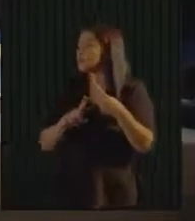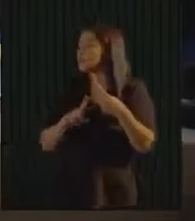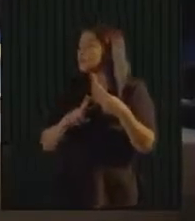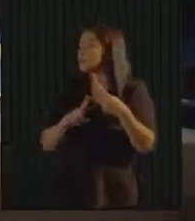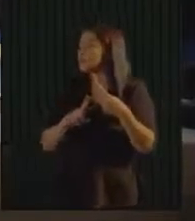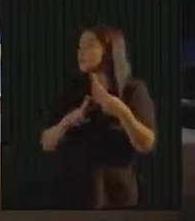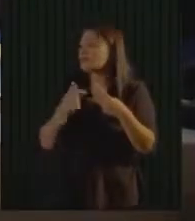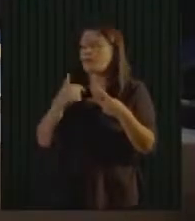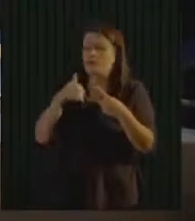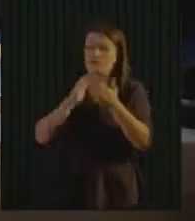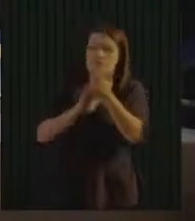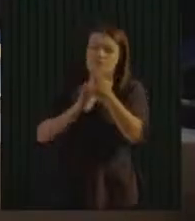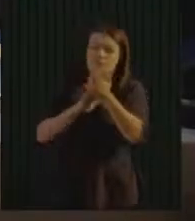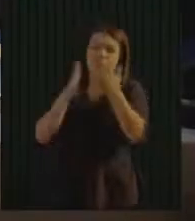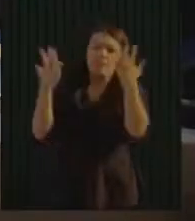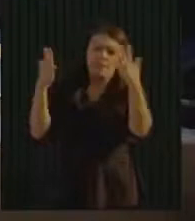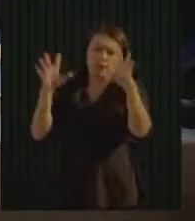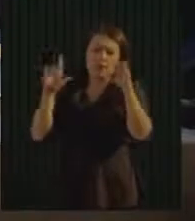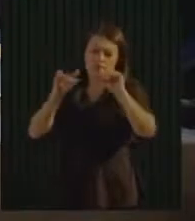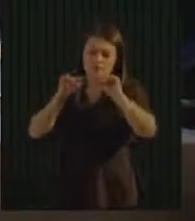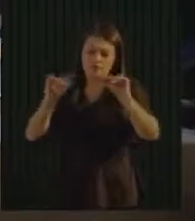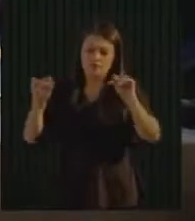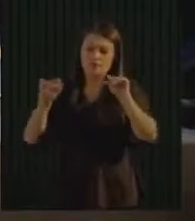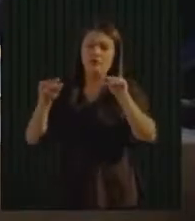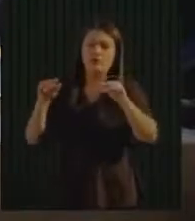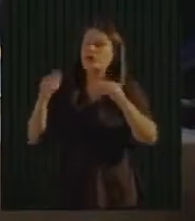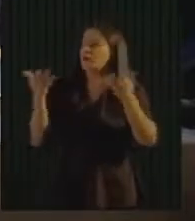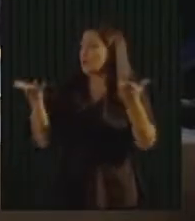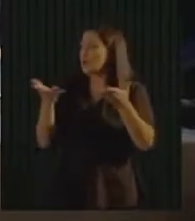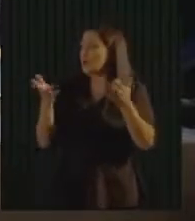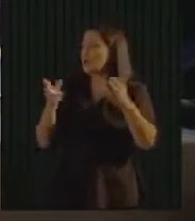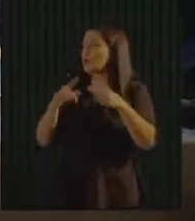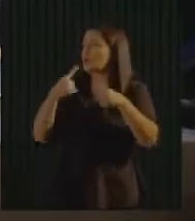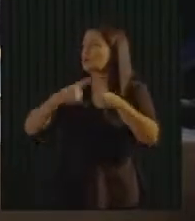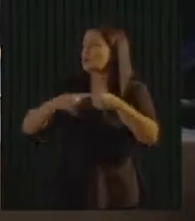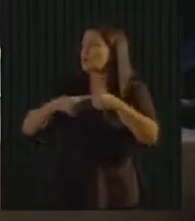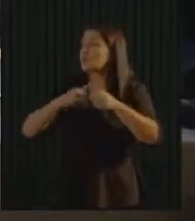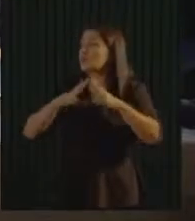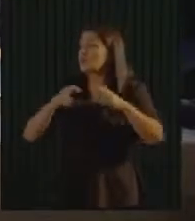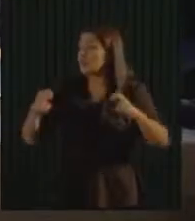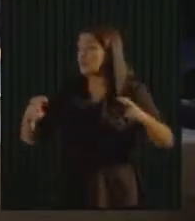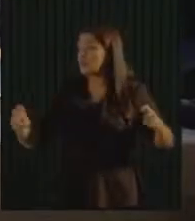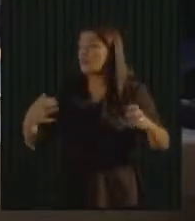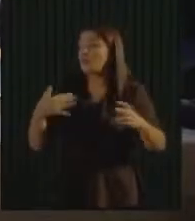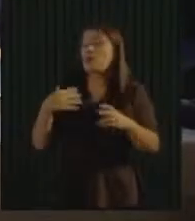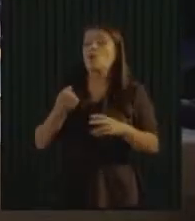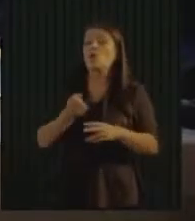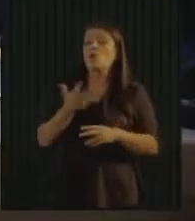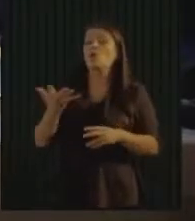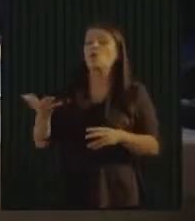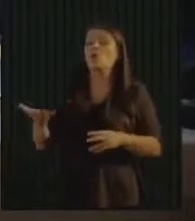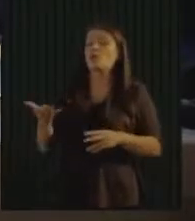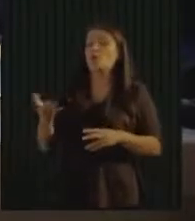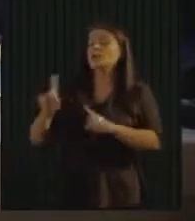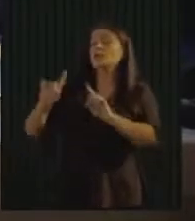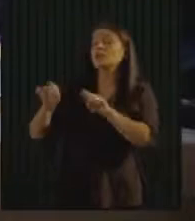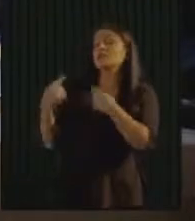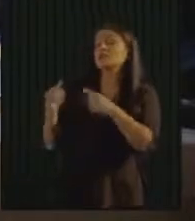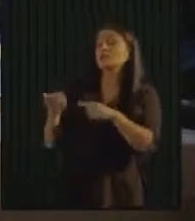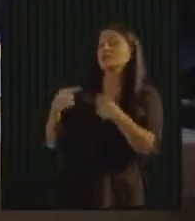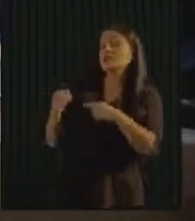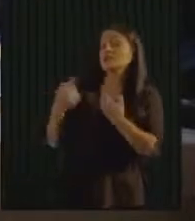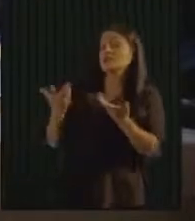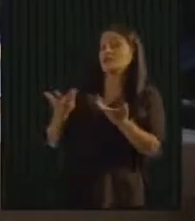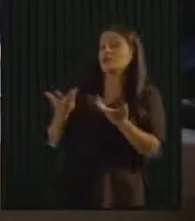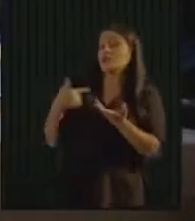primeiro, está dizendo parabéns pela cidade de Florianópolis, e gostaria de saber quais seriam, na sua opinião, os principais desafios